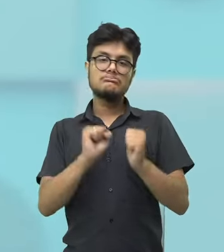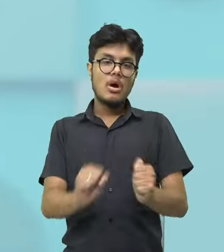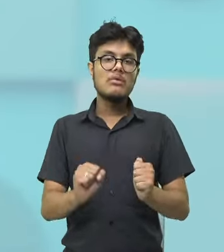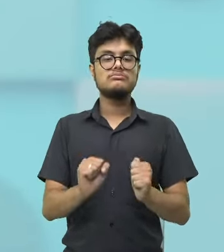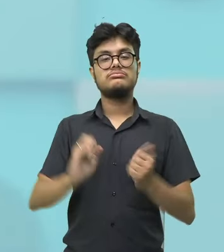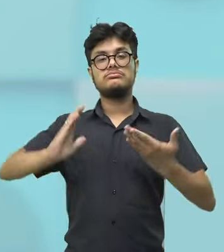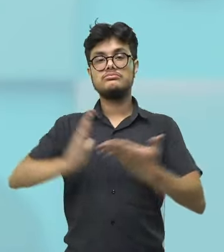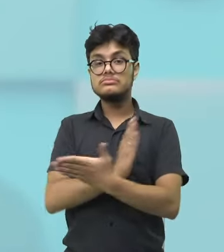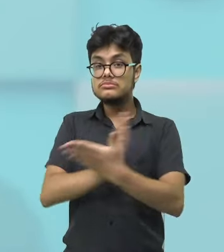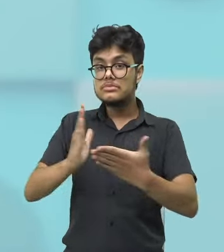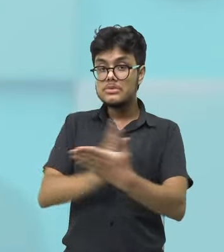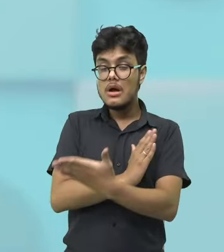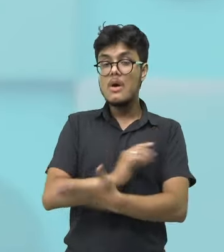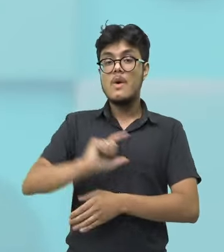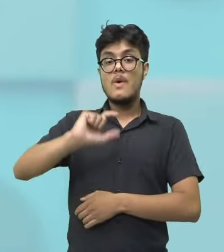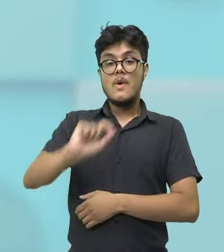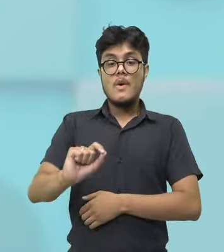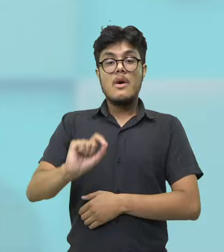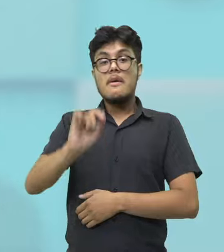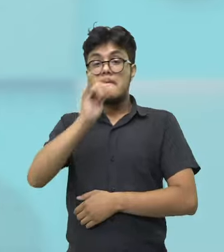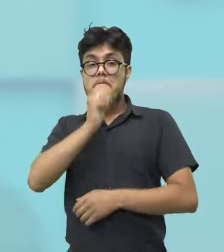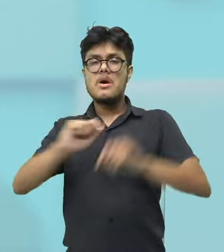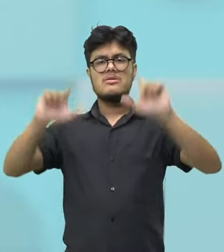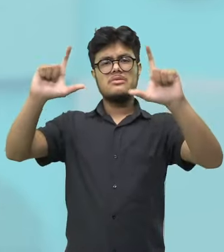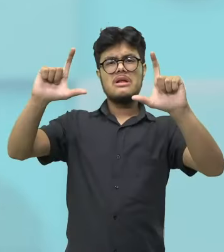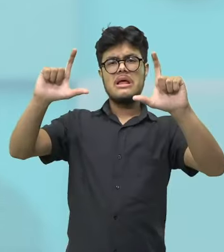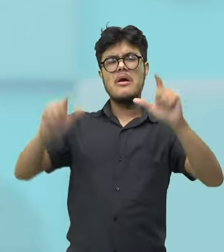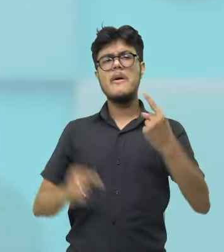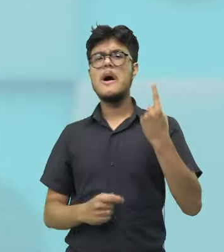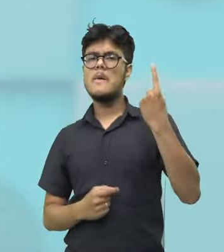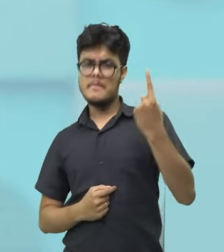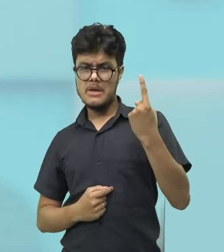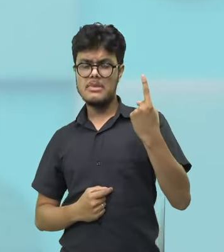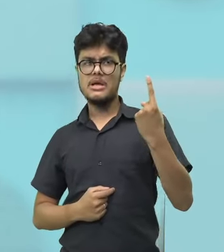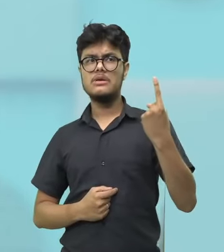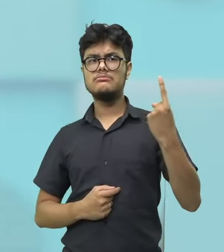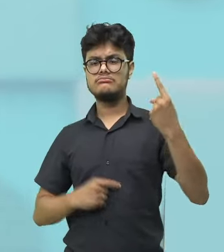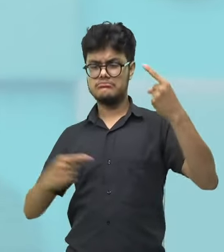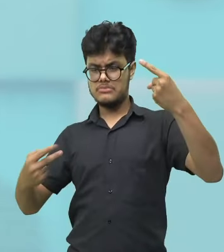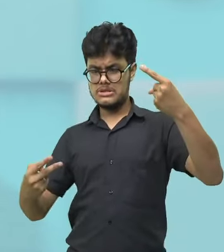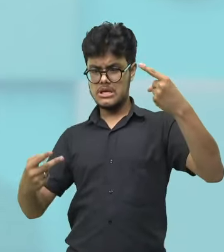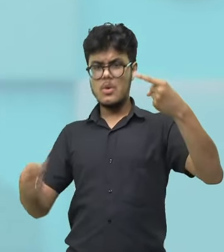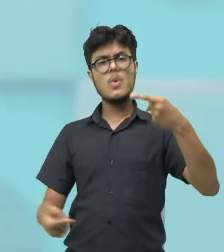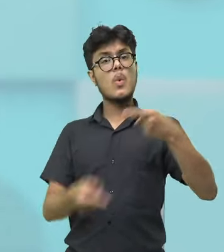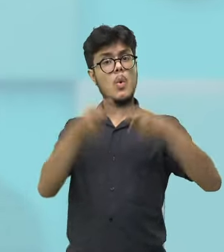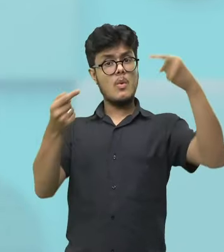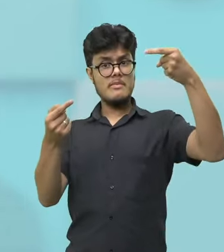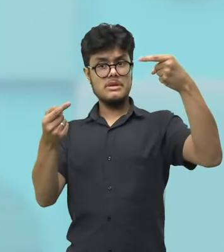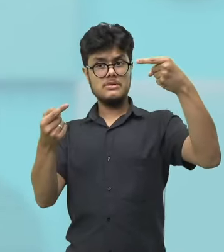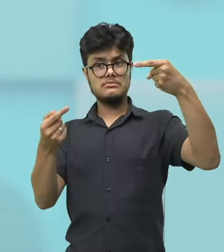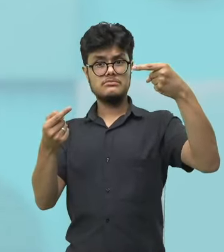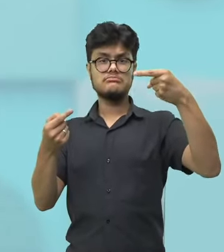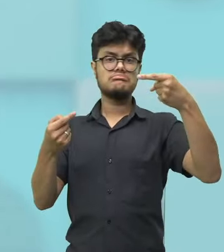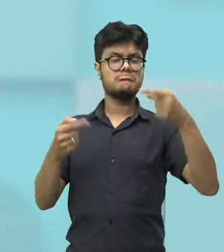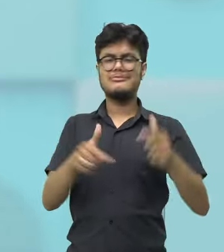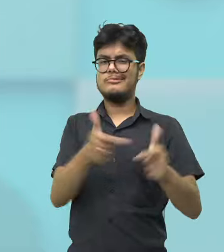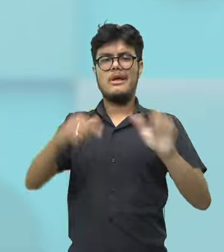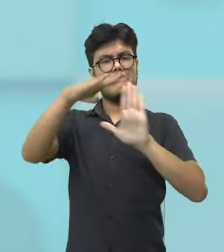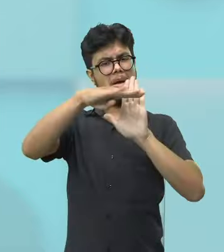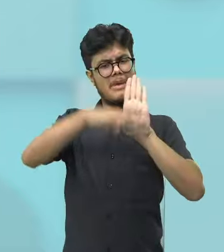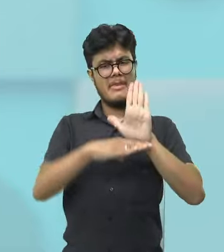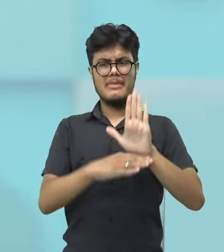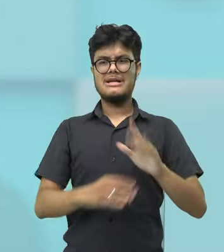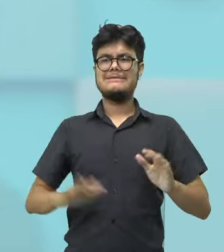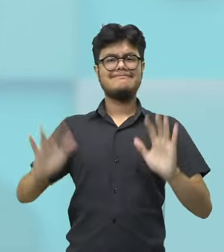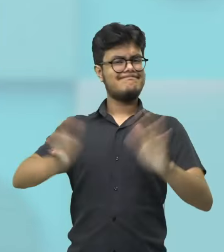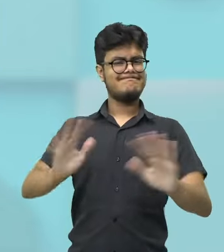que dentro daquela estrofe, o primeiro verso vai rimar lá com o terceiro verso e assim por diante. Não é um seguido do